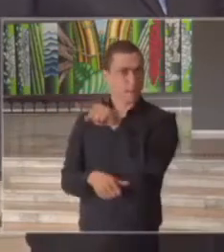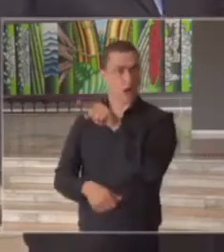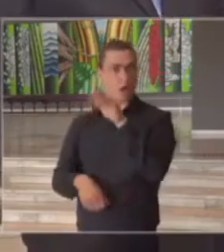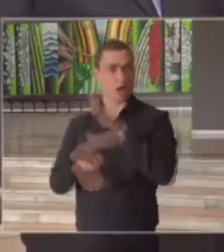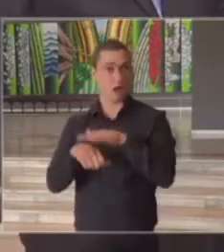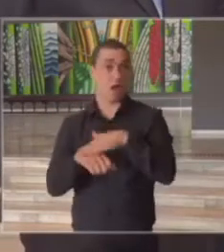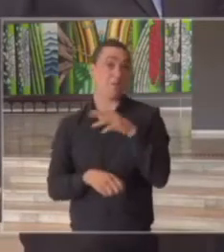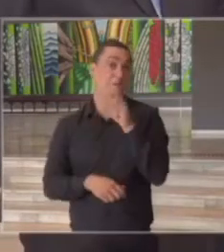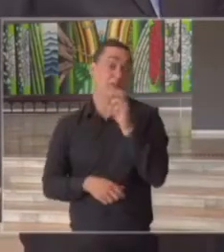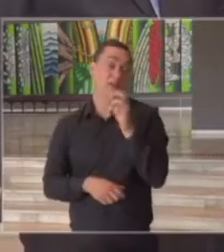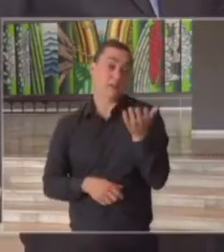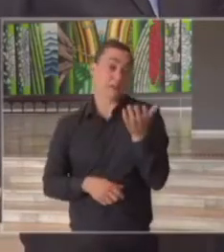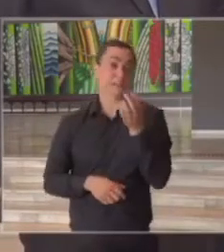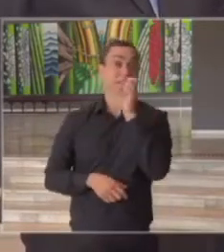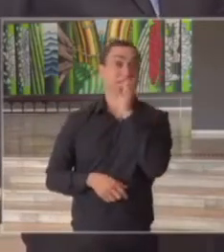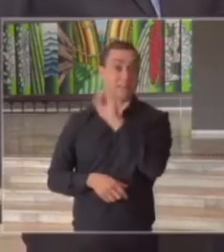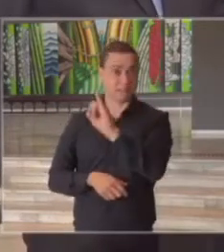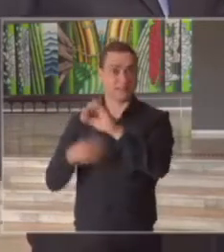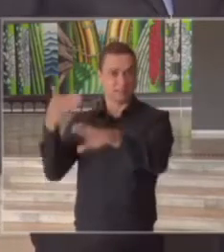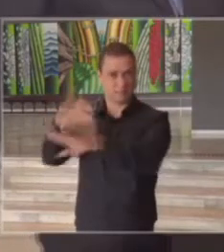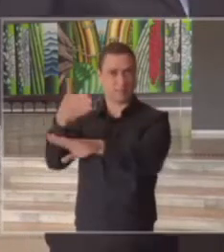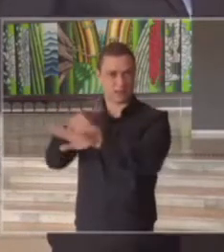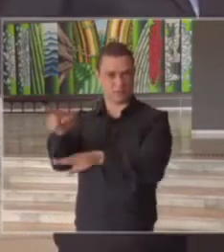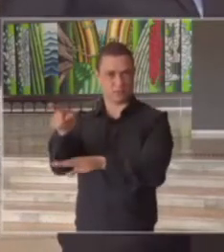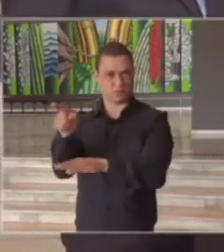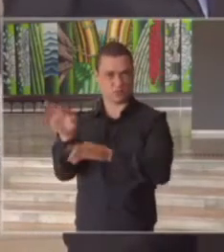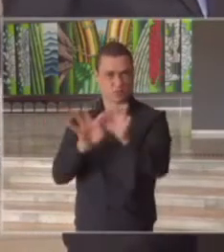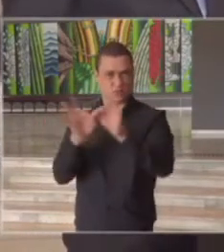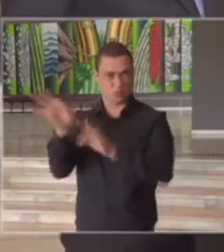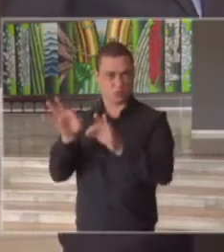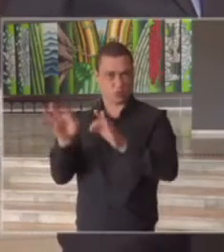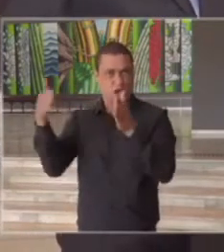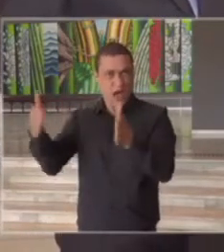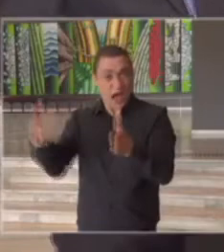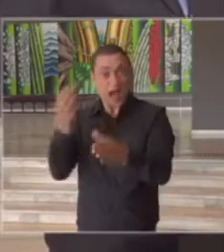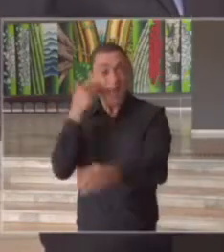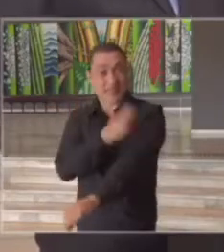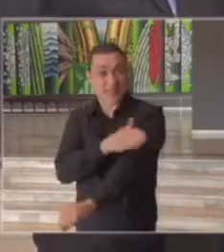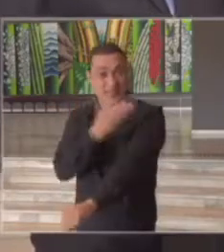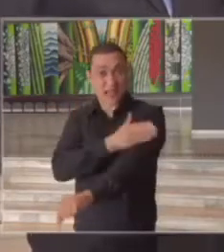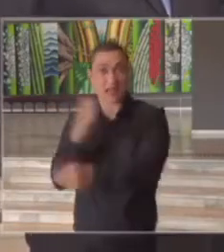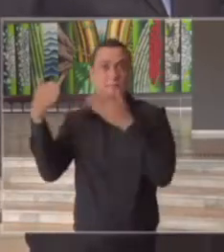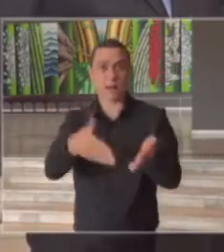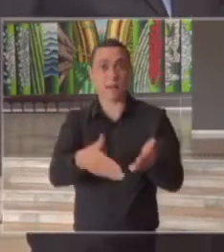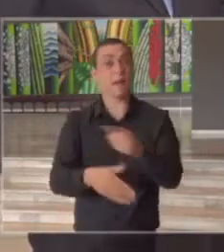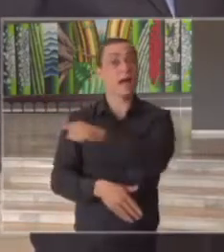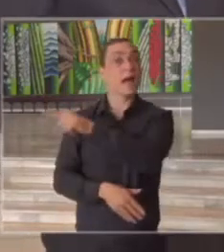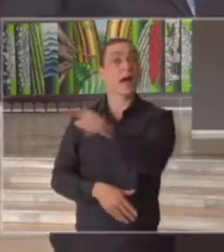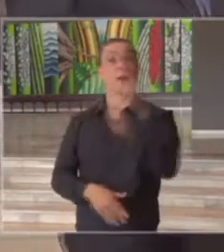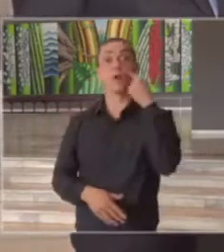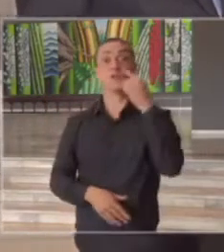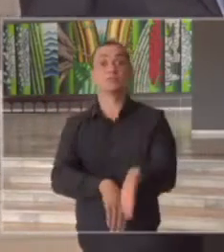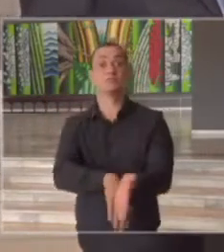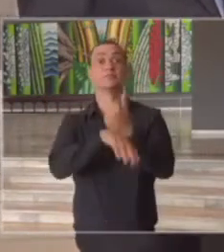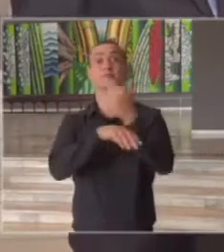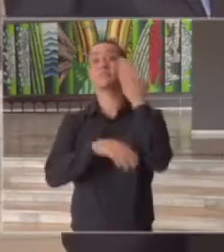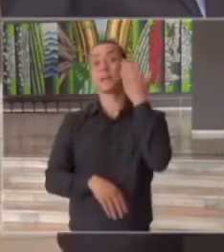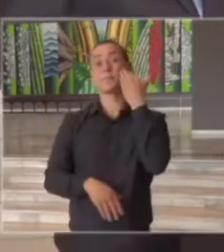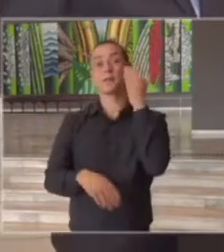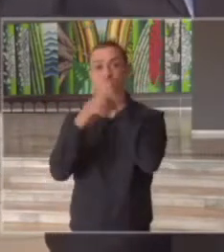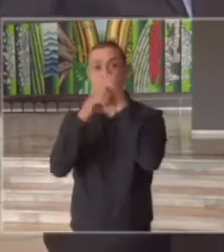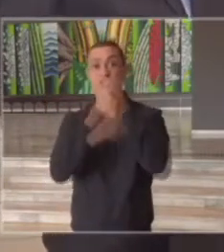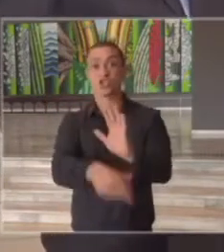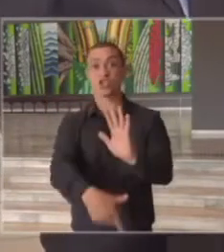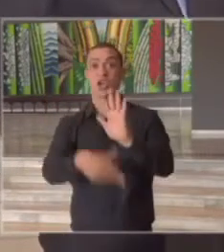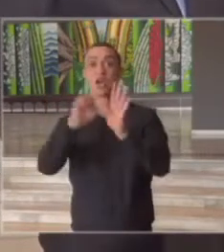ser participantes dessa fase de treinamento para que essas pessoas pudessem ser testadas